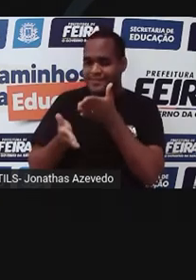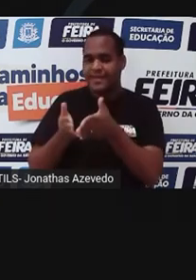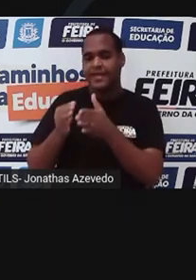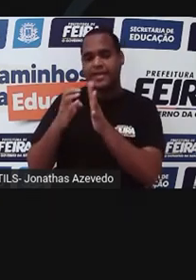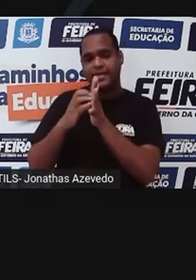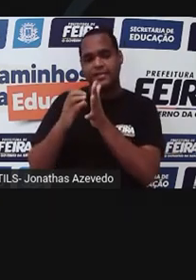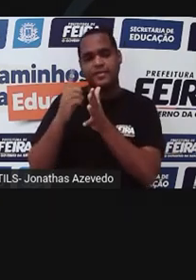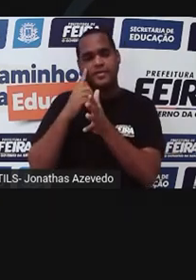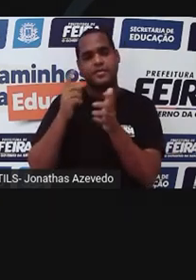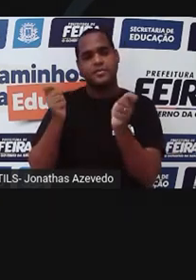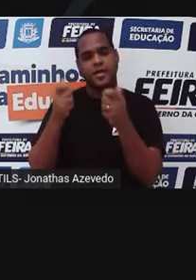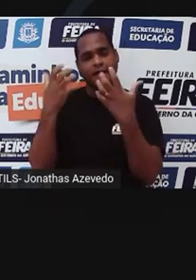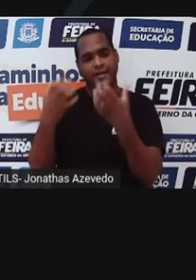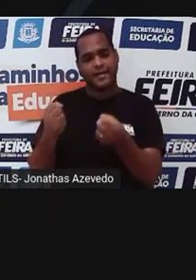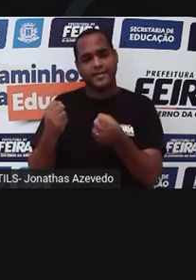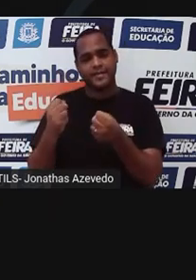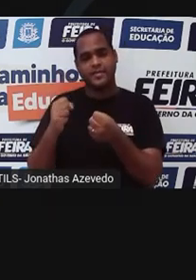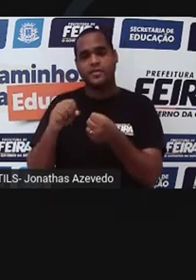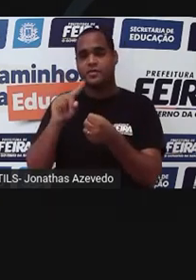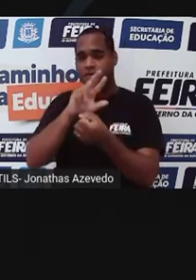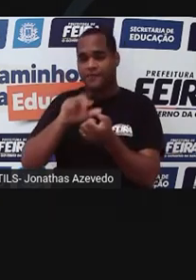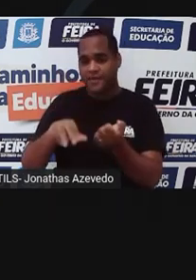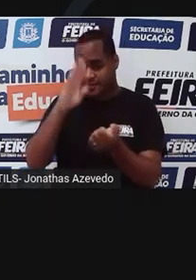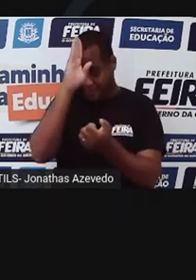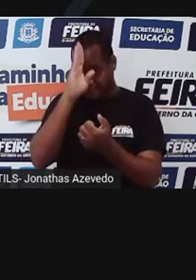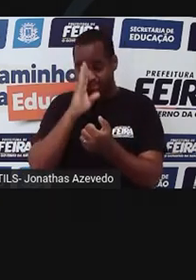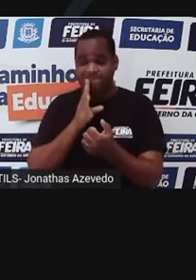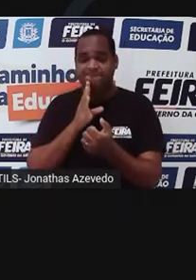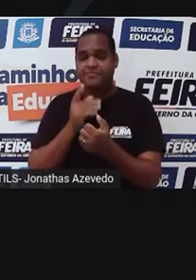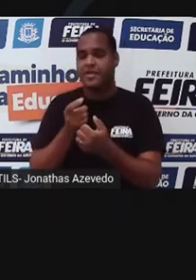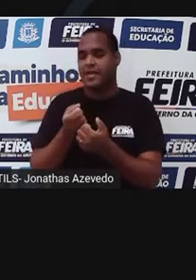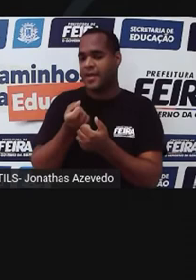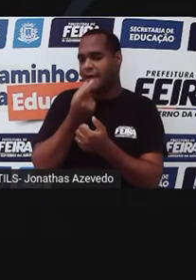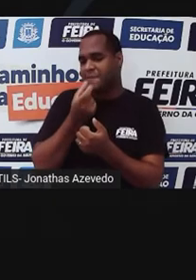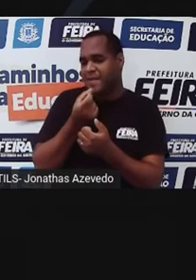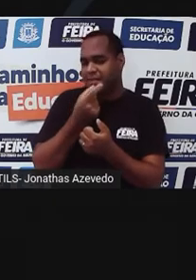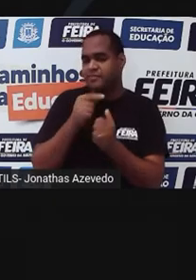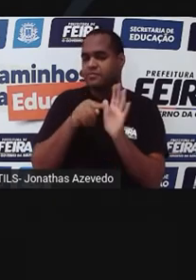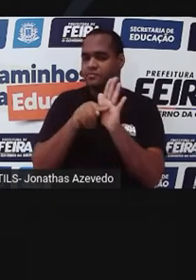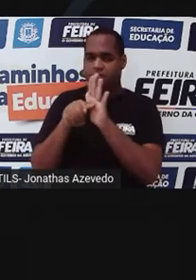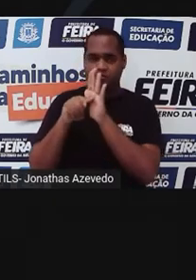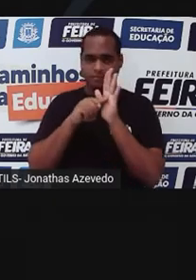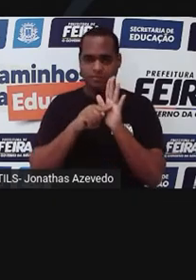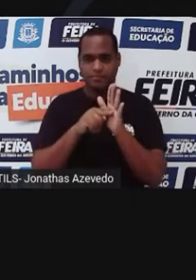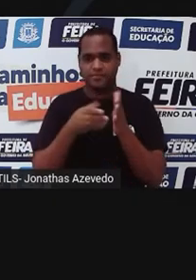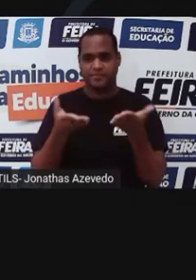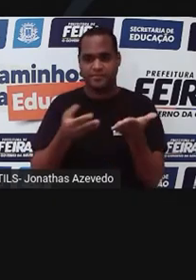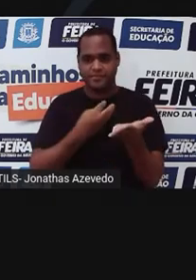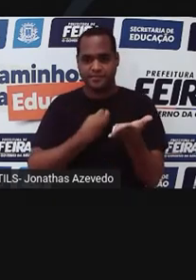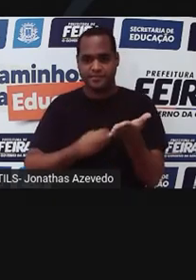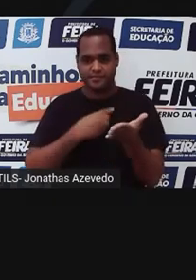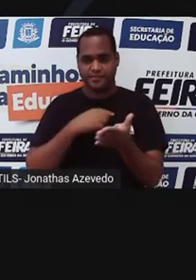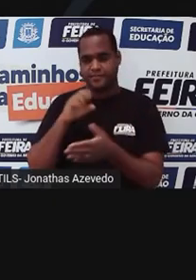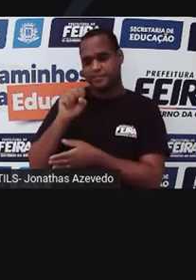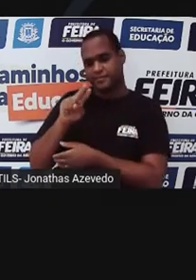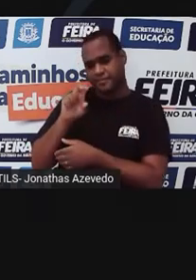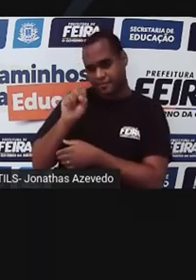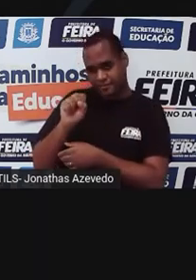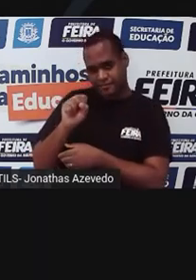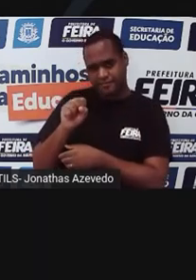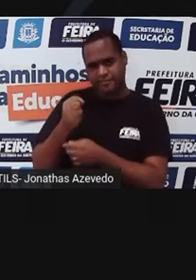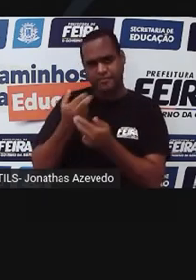adotada aqui a medida de distribuição gratuita dos medicamentos. Hoje, não só o SUS, não só